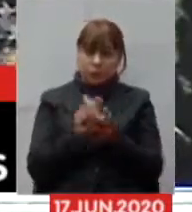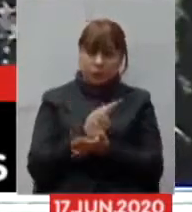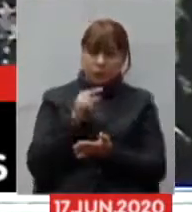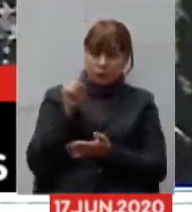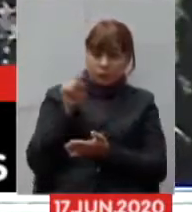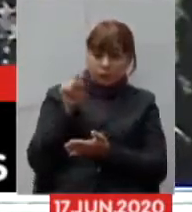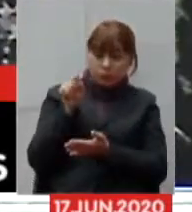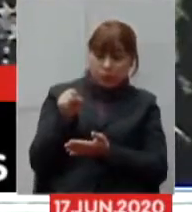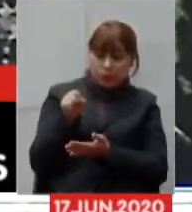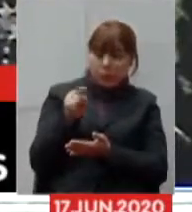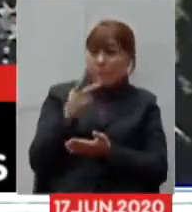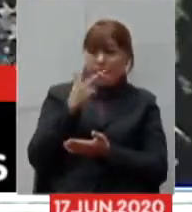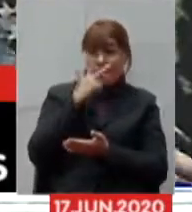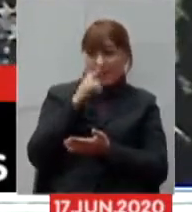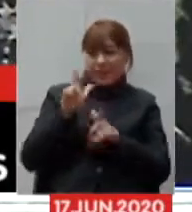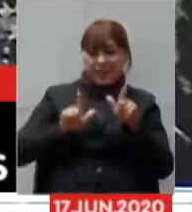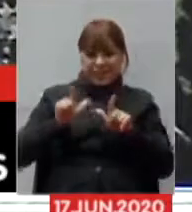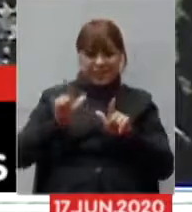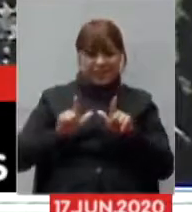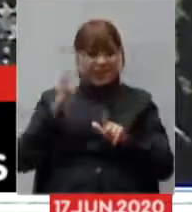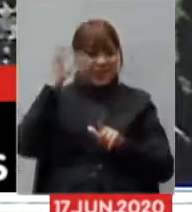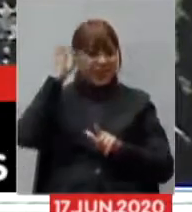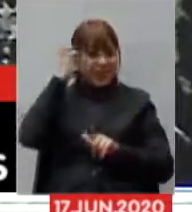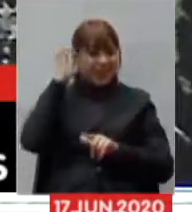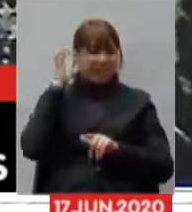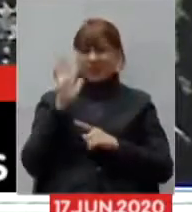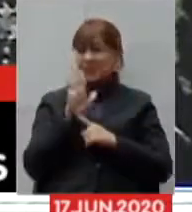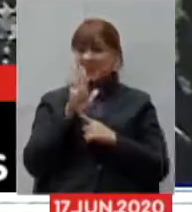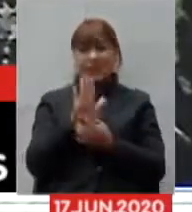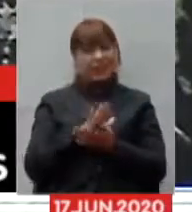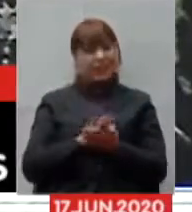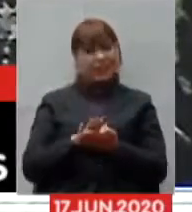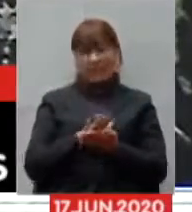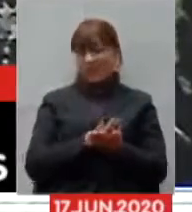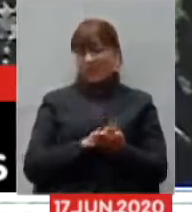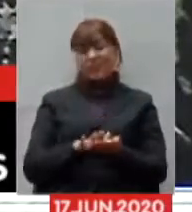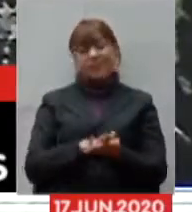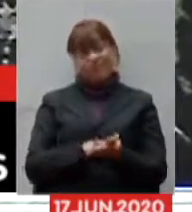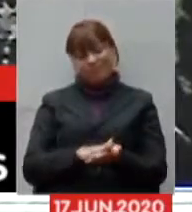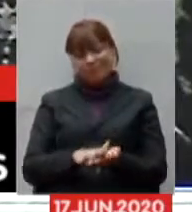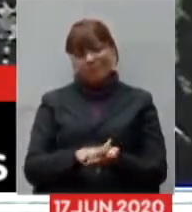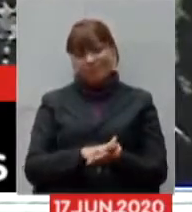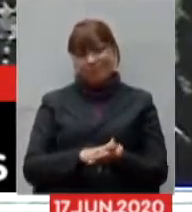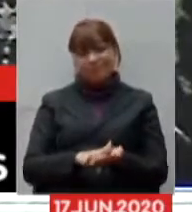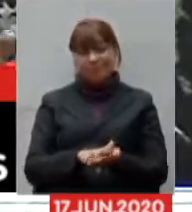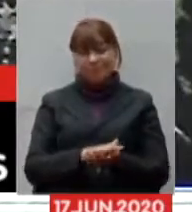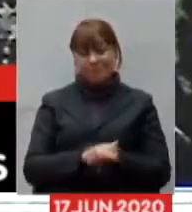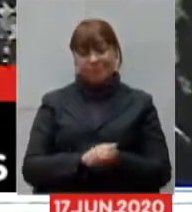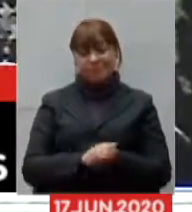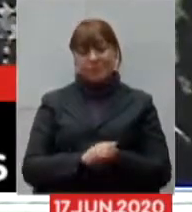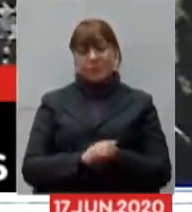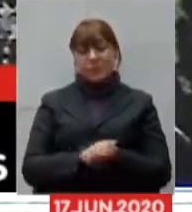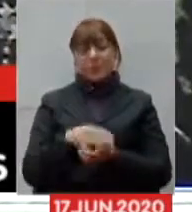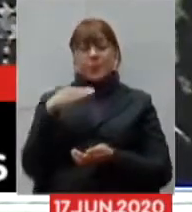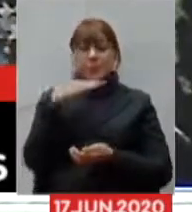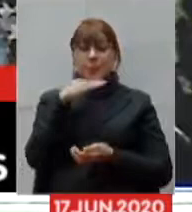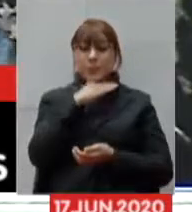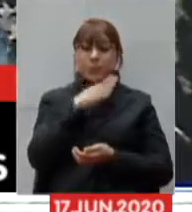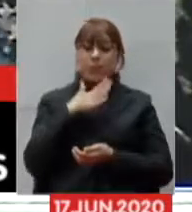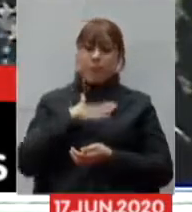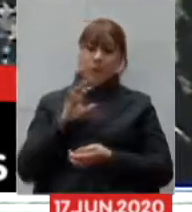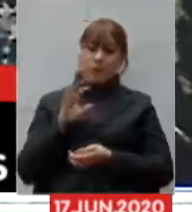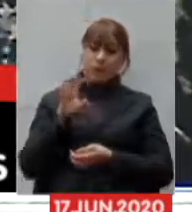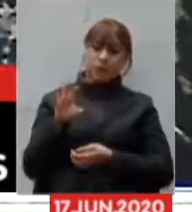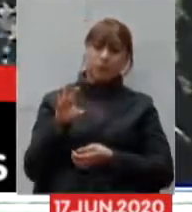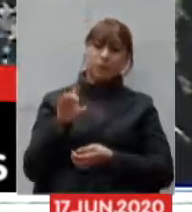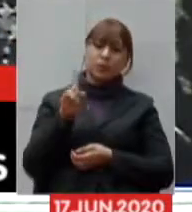vai aparecer na mídia não vai aparecer na televisão e nem nos rádios estamos vendo lá na minha região